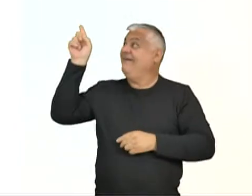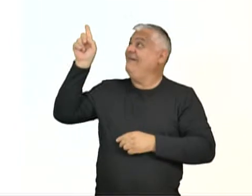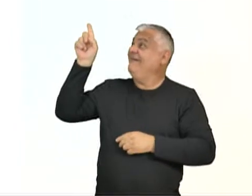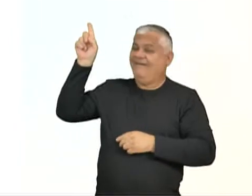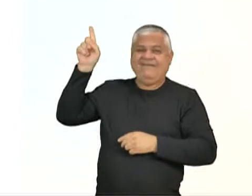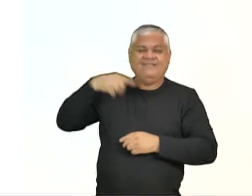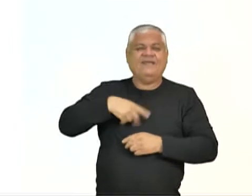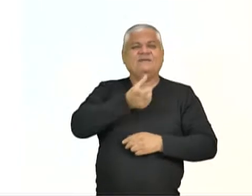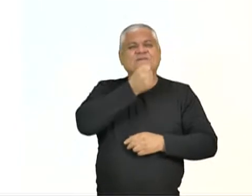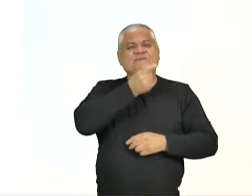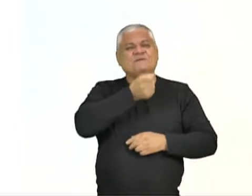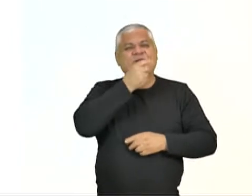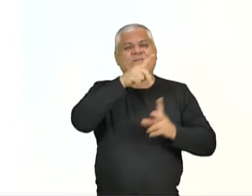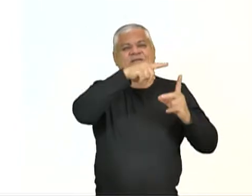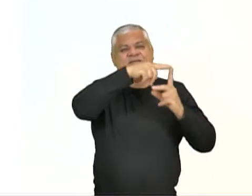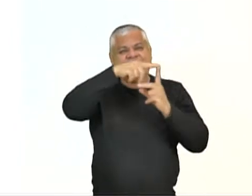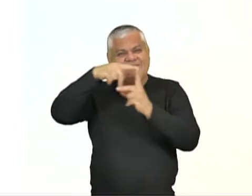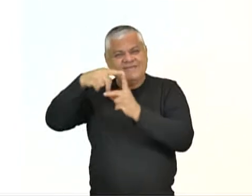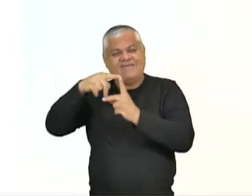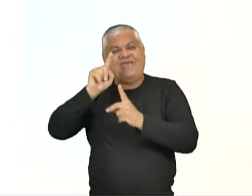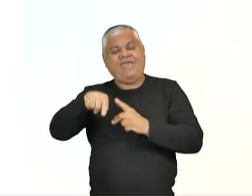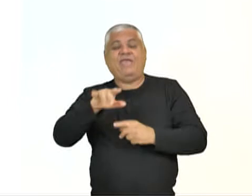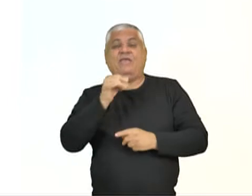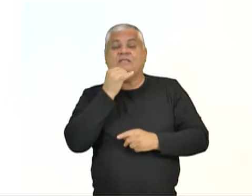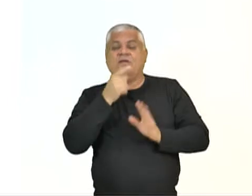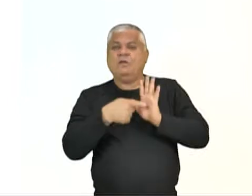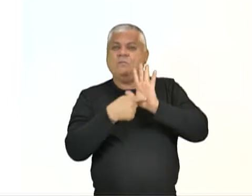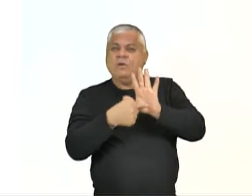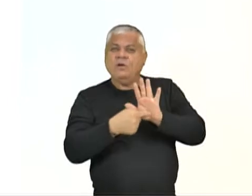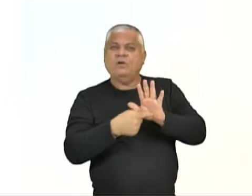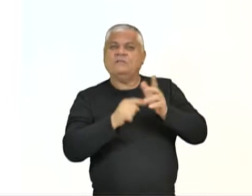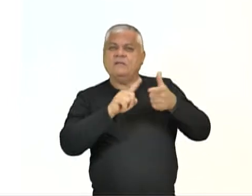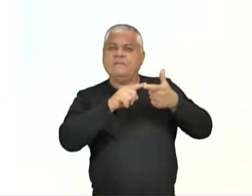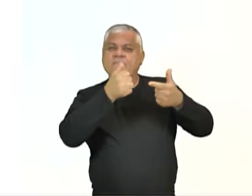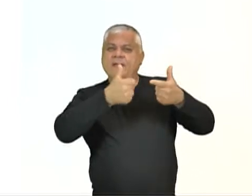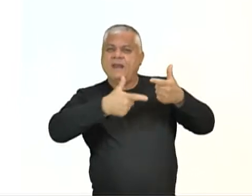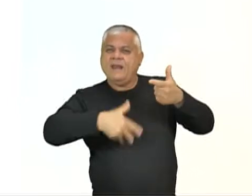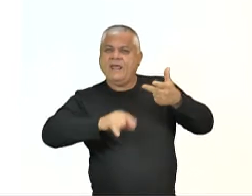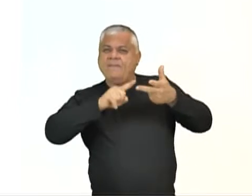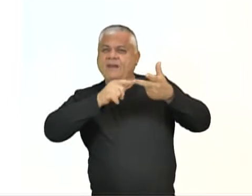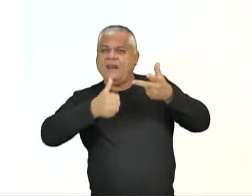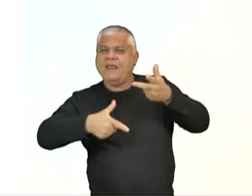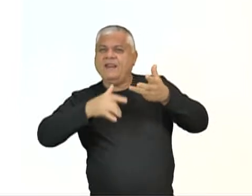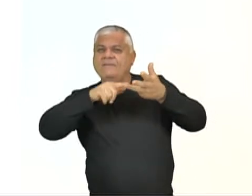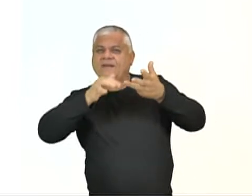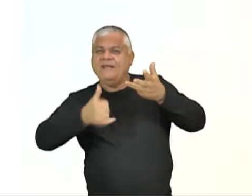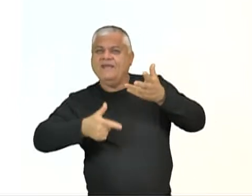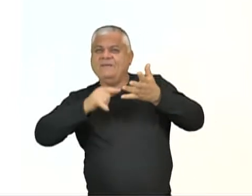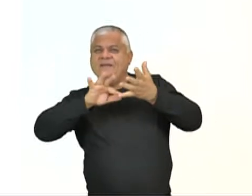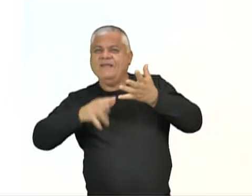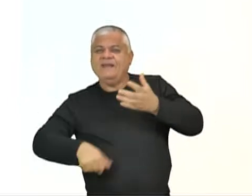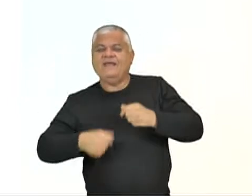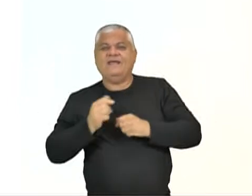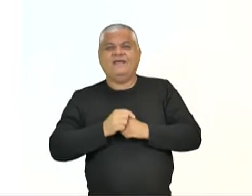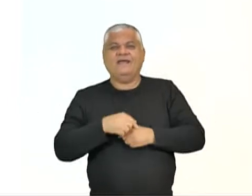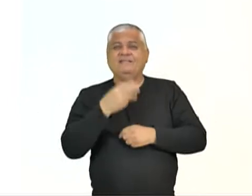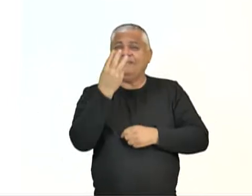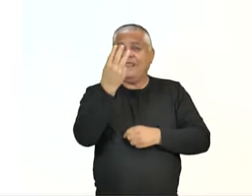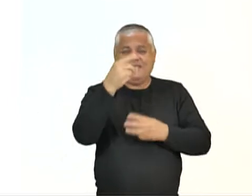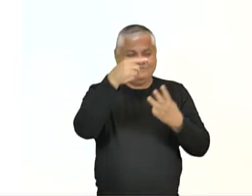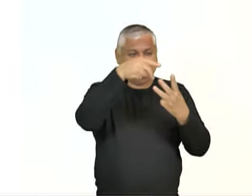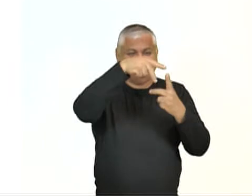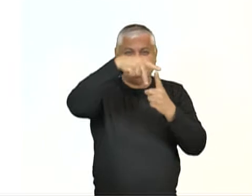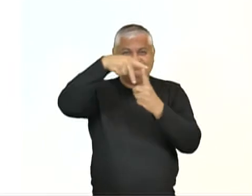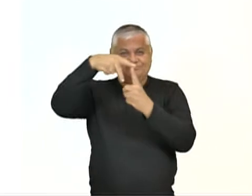aqui uma comic strip, uma tirinha, e ele vai nos contando como que vai sendo a evolução em apenas três quadrinhos,